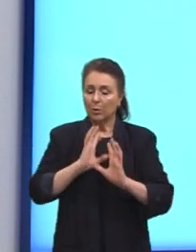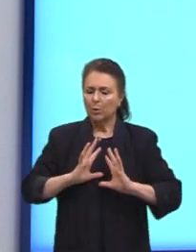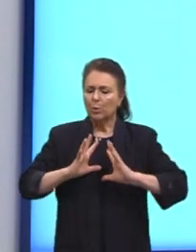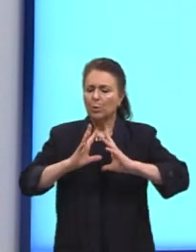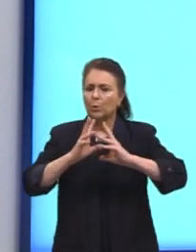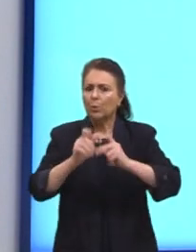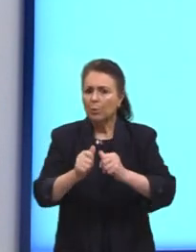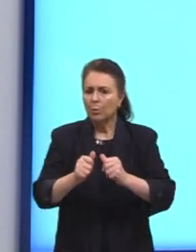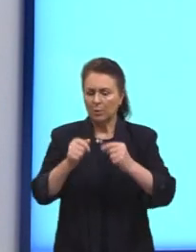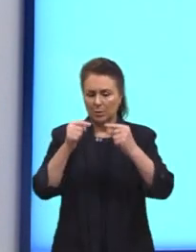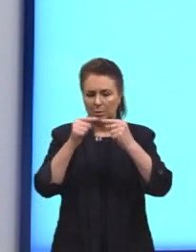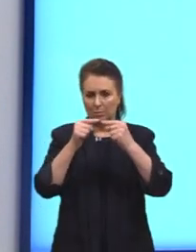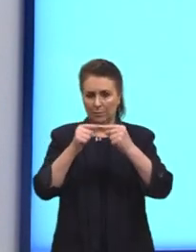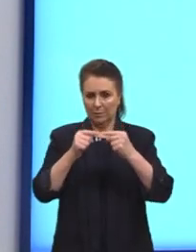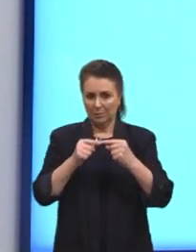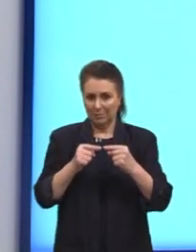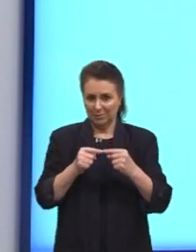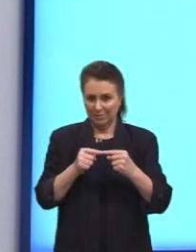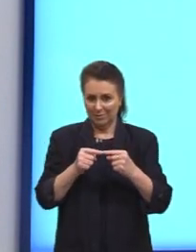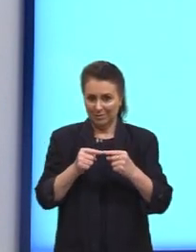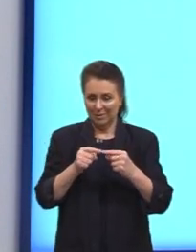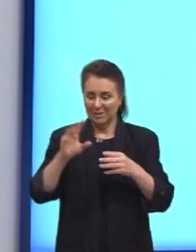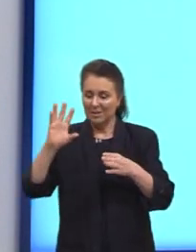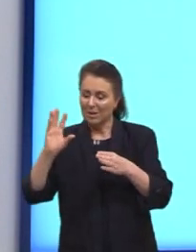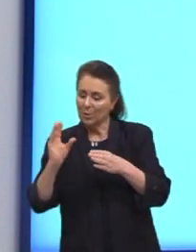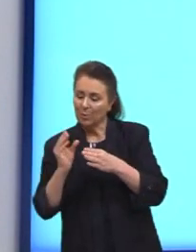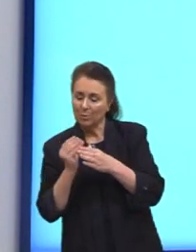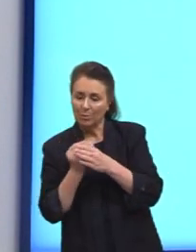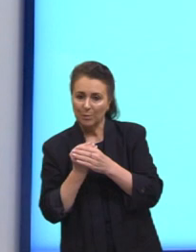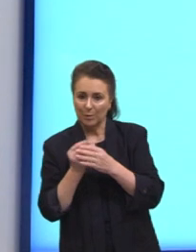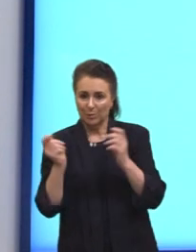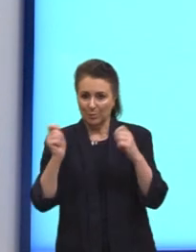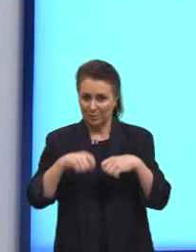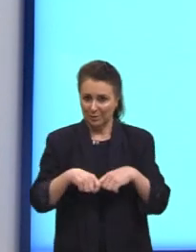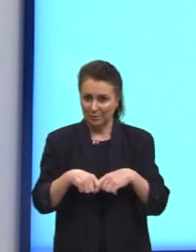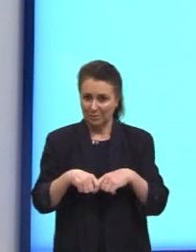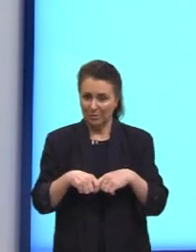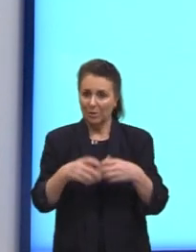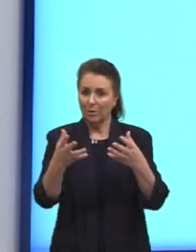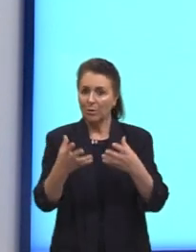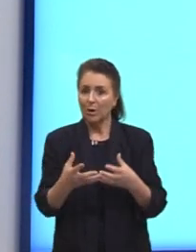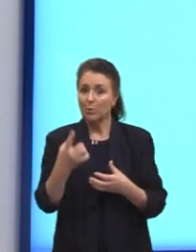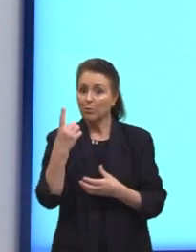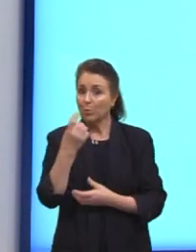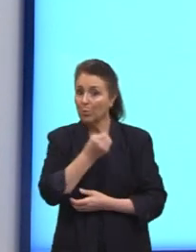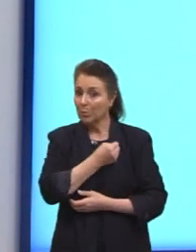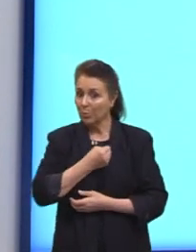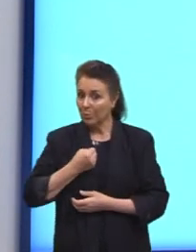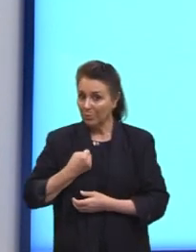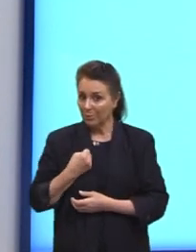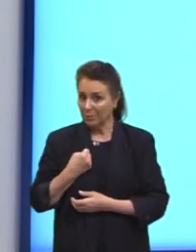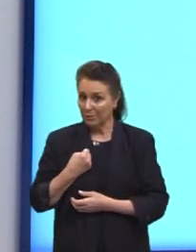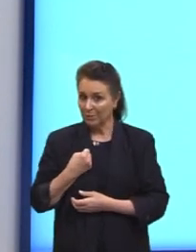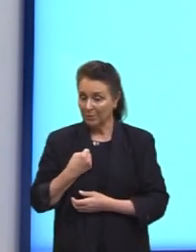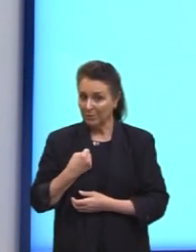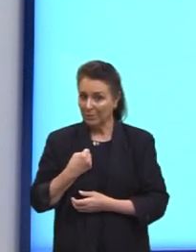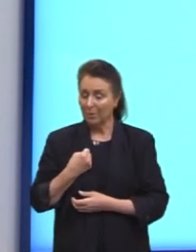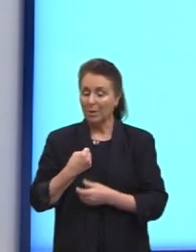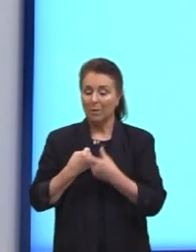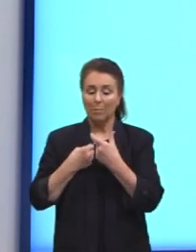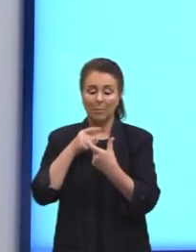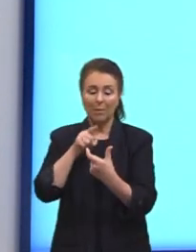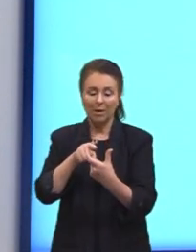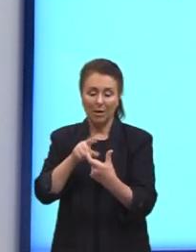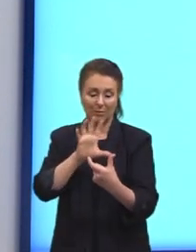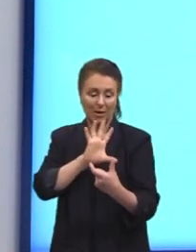essas combinações, todos esses agrupamentos possíveis. Eu quero somente um número. Por quê? A palavrinha amor,